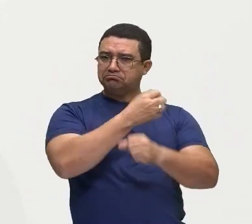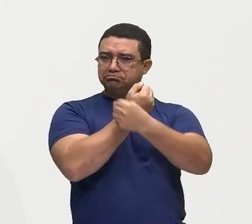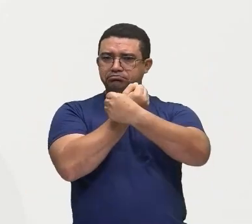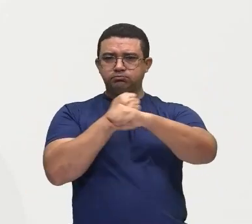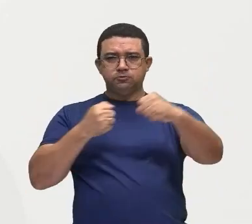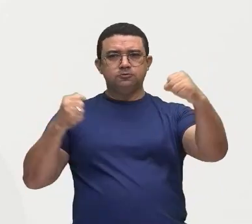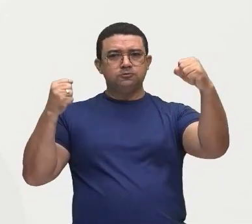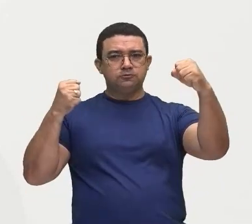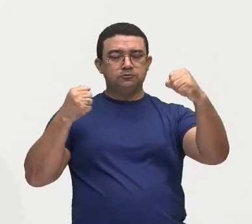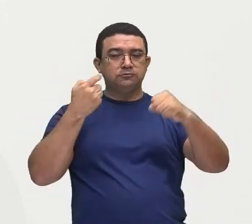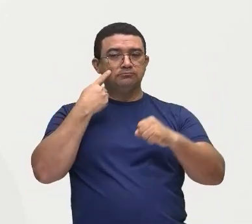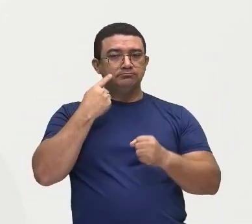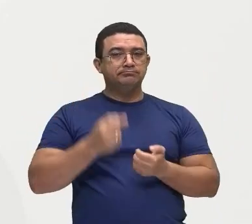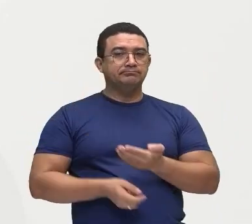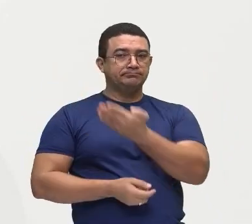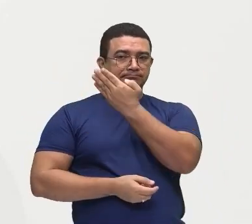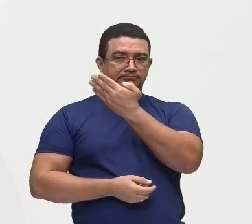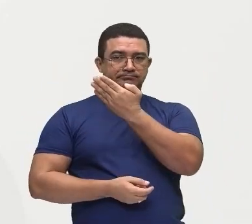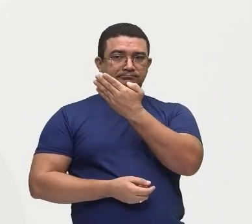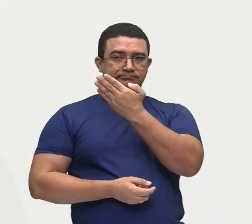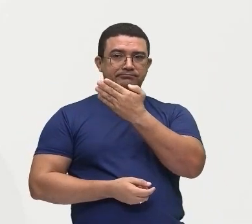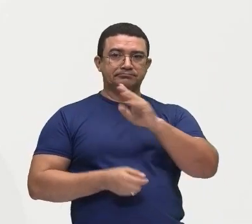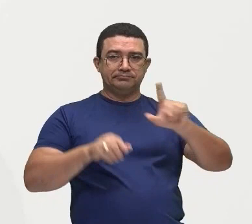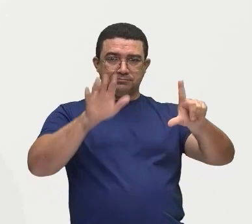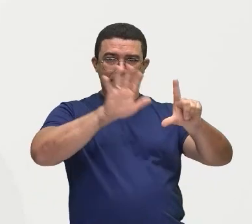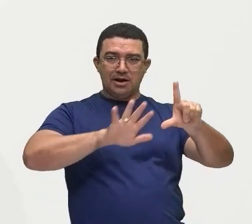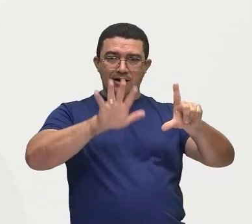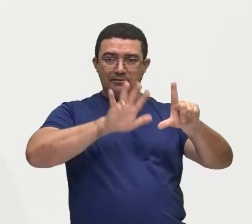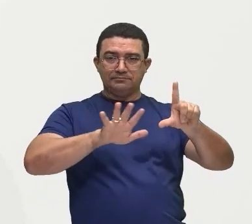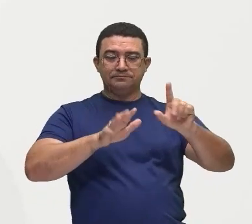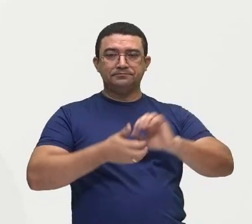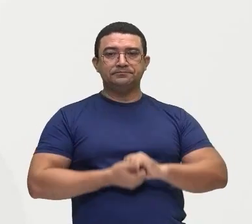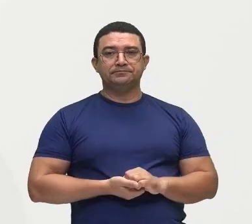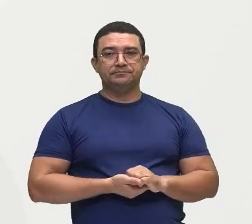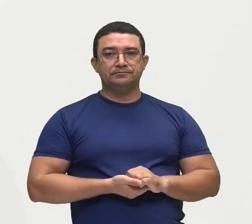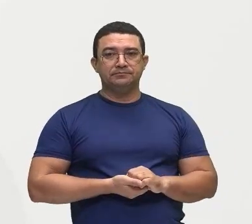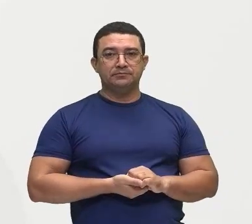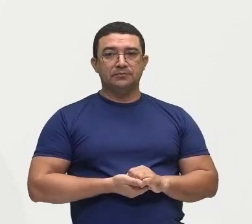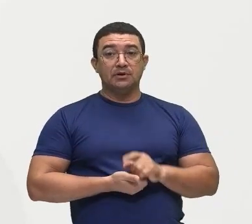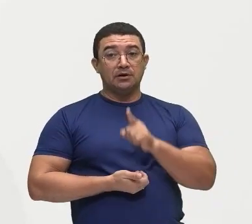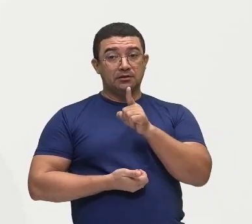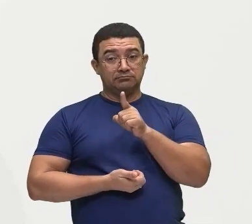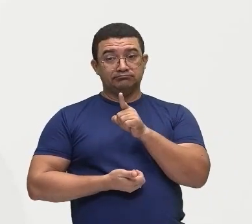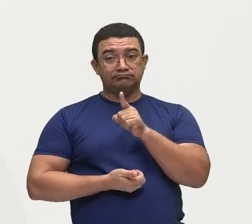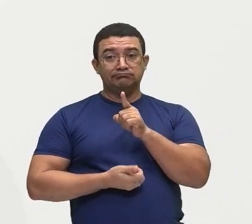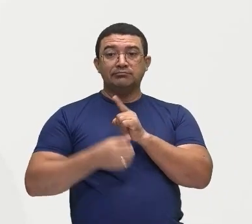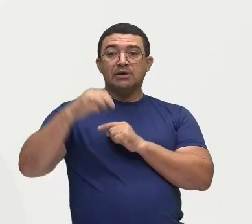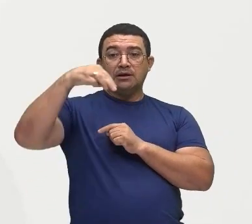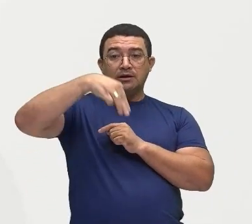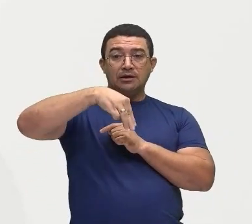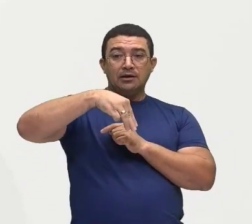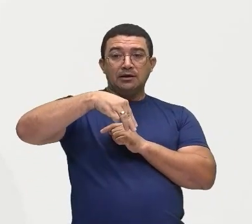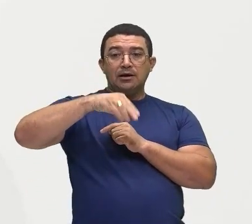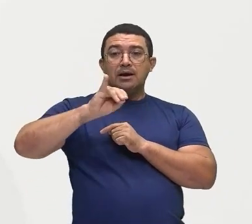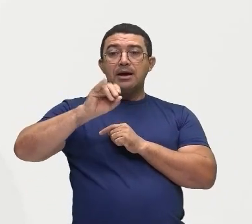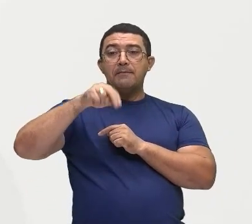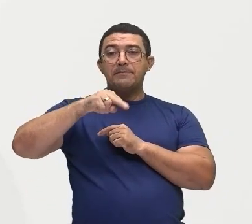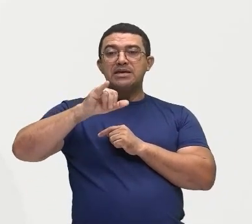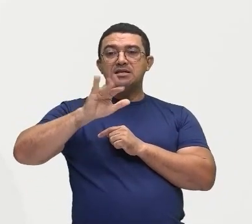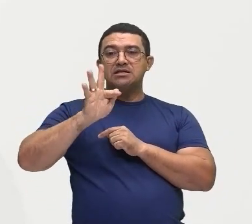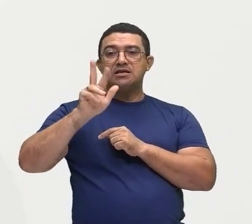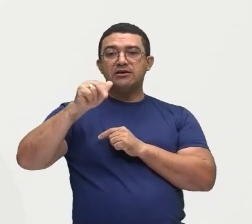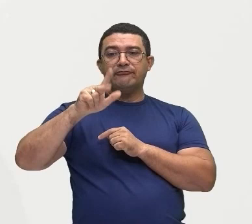a gente viu na imagem anterior. Olha, vou voltar aqui, aí vocês vão comparar, olha. Ali a gente tem a casinha e aí a gente